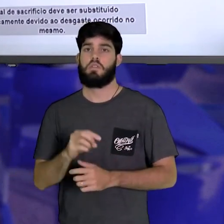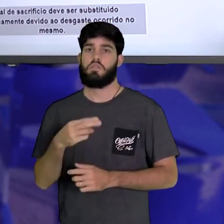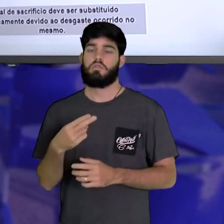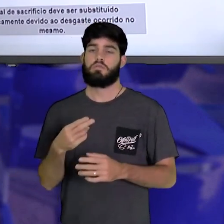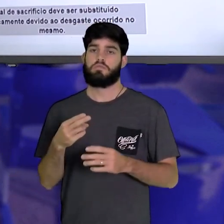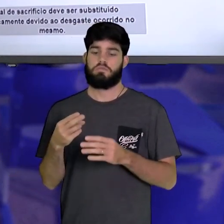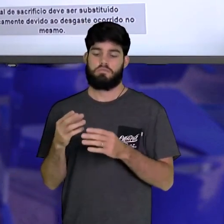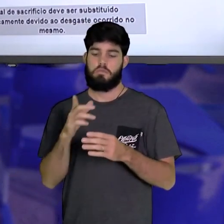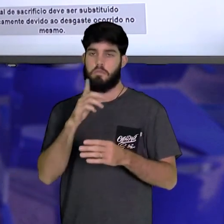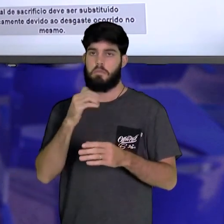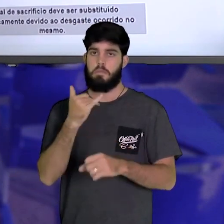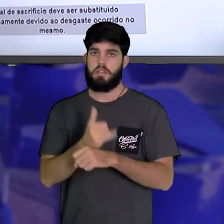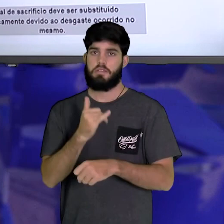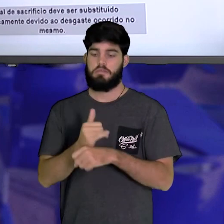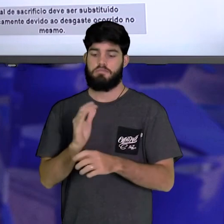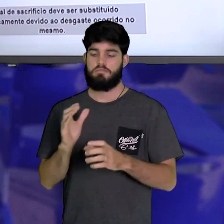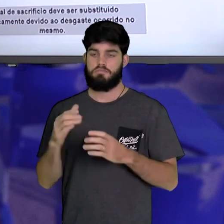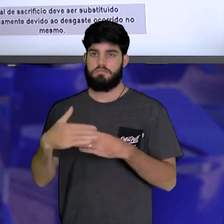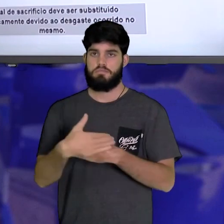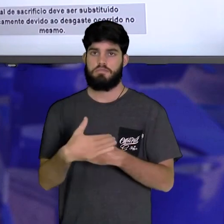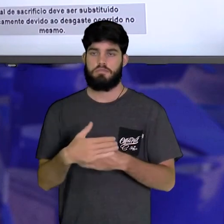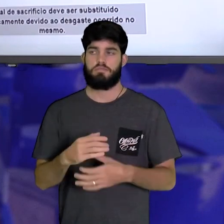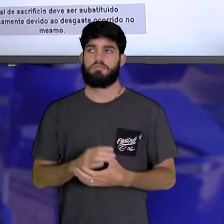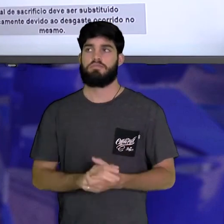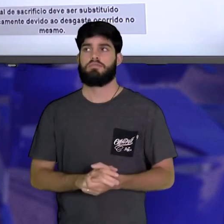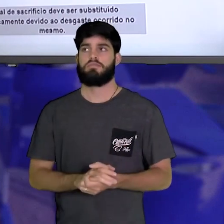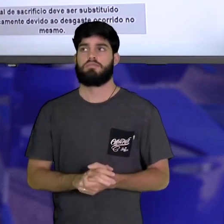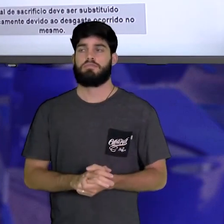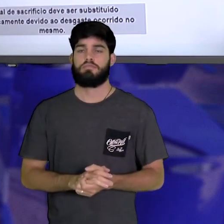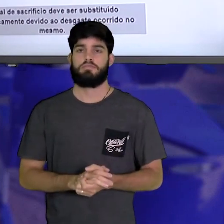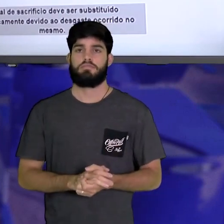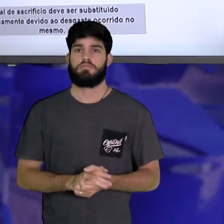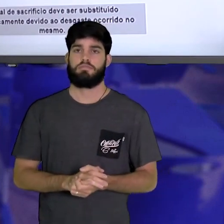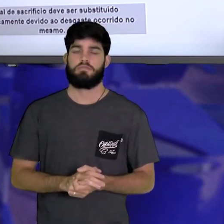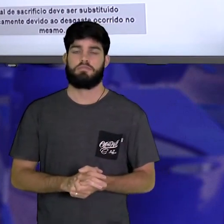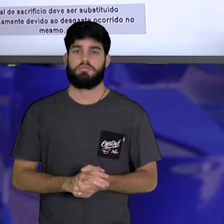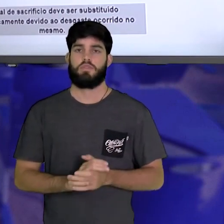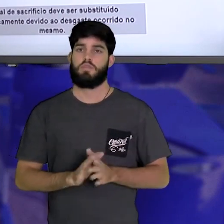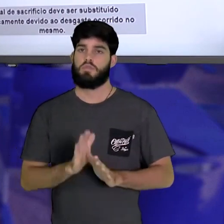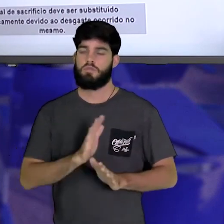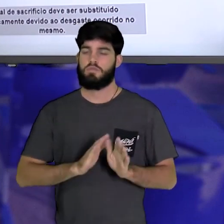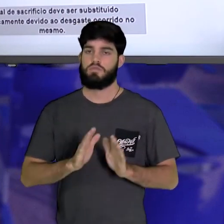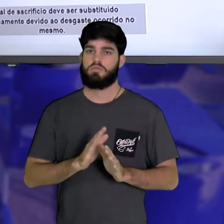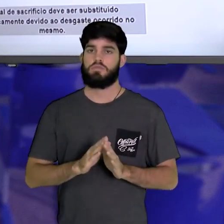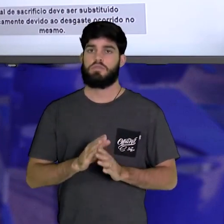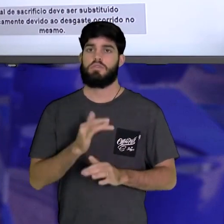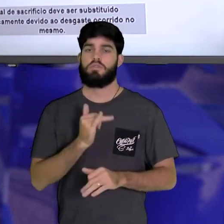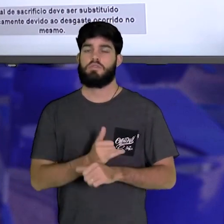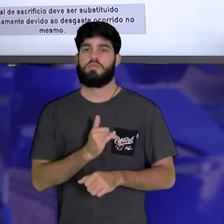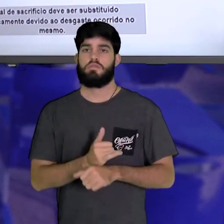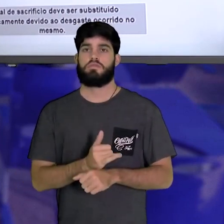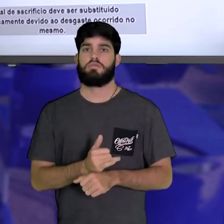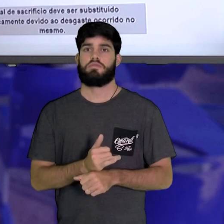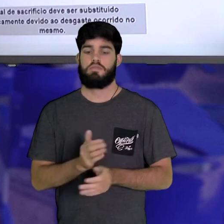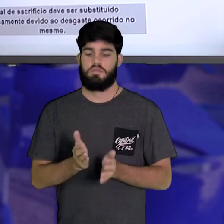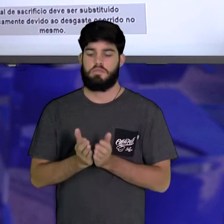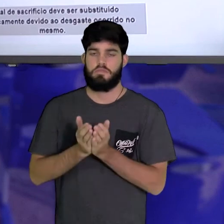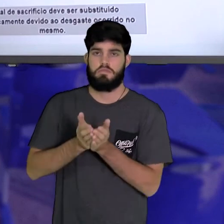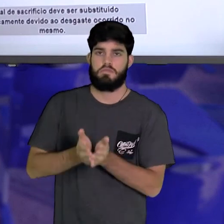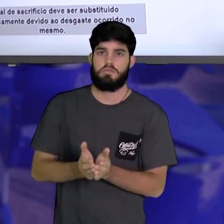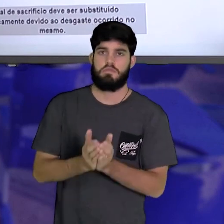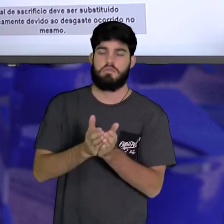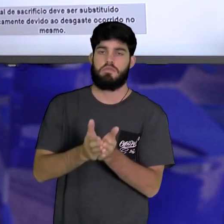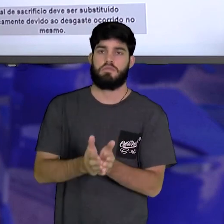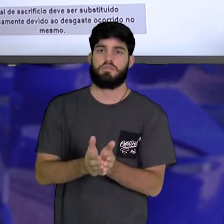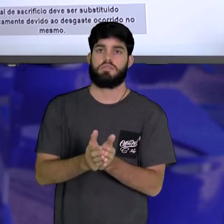interior. Então, metal mais facilmente oxidado, que protege o metal do interesse, ferro de navios com plaquetas